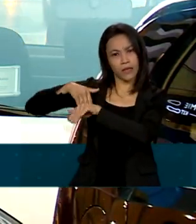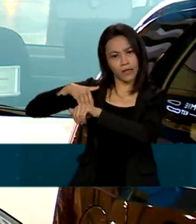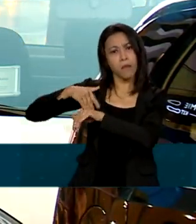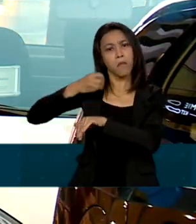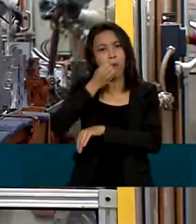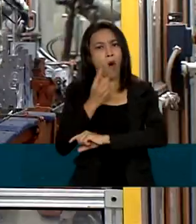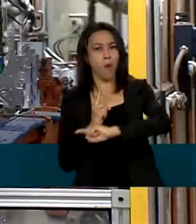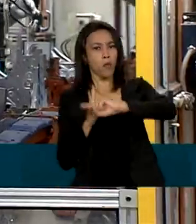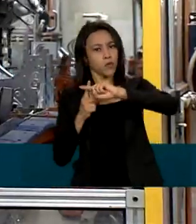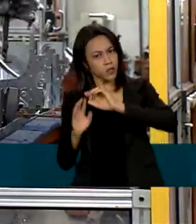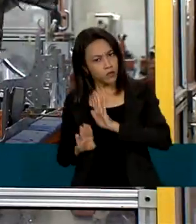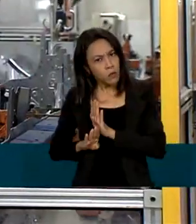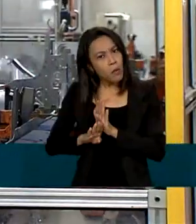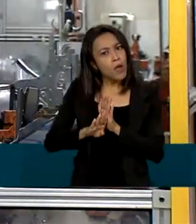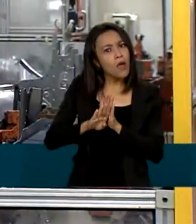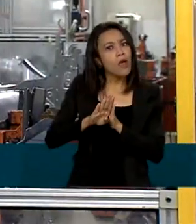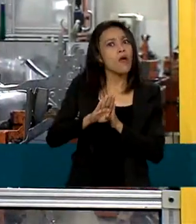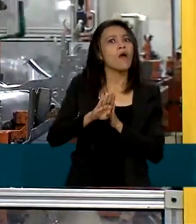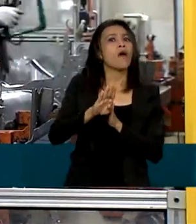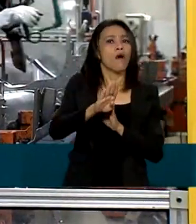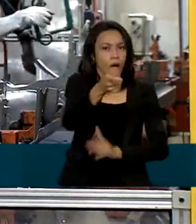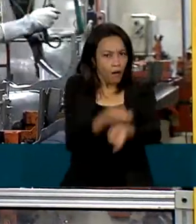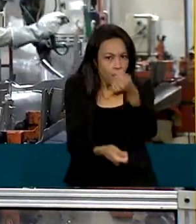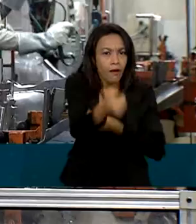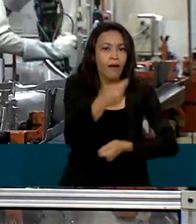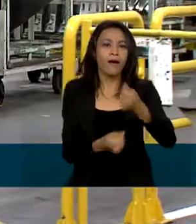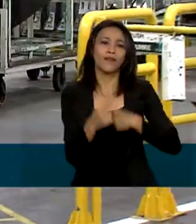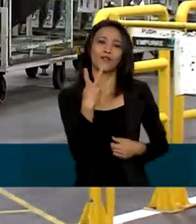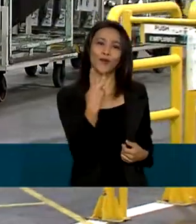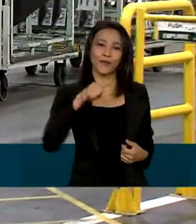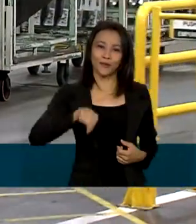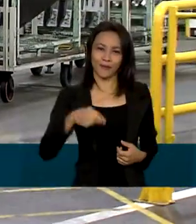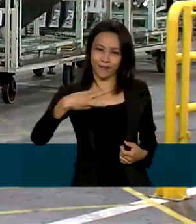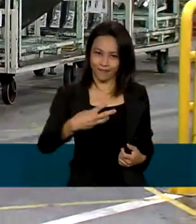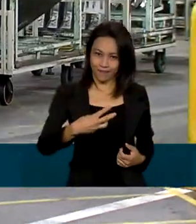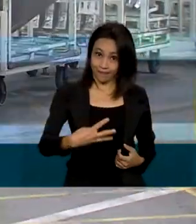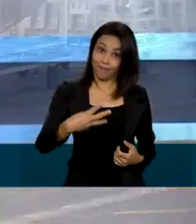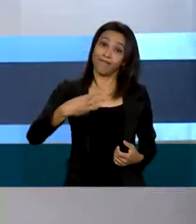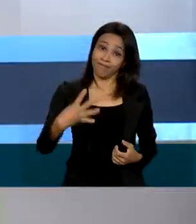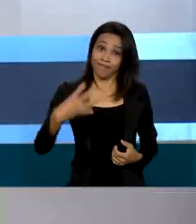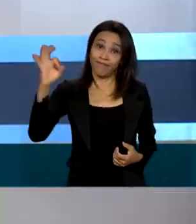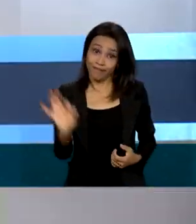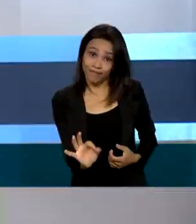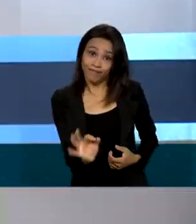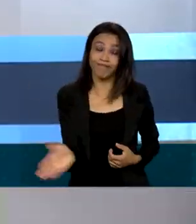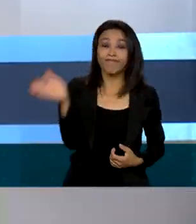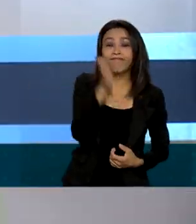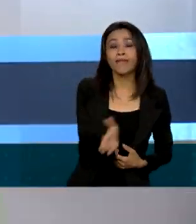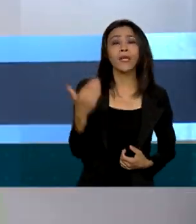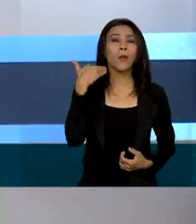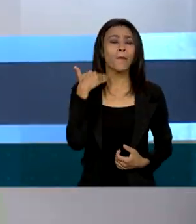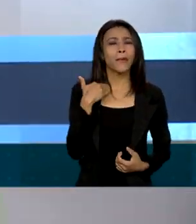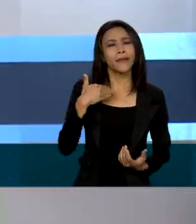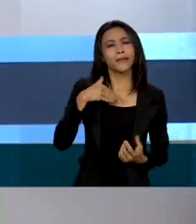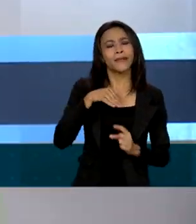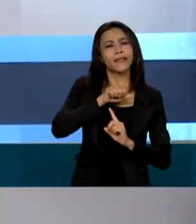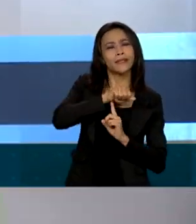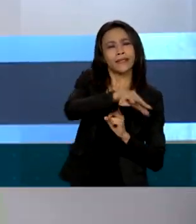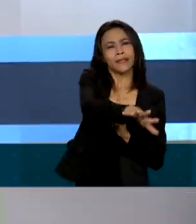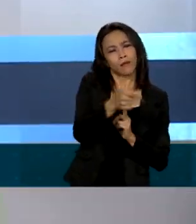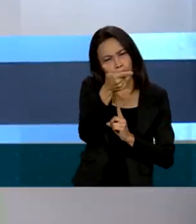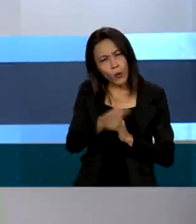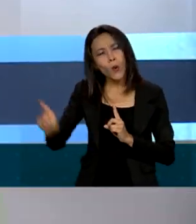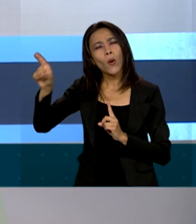e aponta para um aumento da atividade econômica de 2,34%. Além do Banco Central, outras instituições